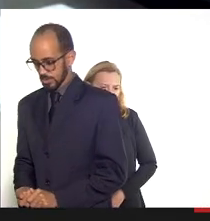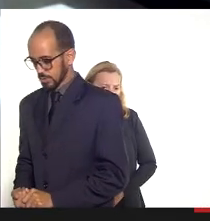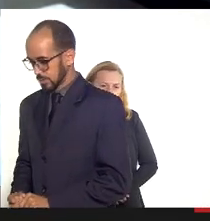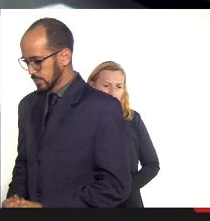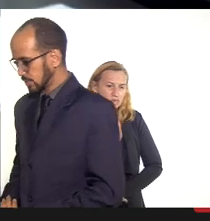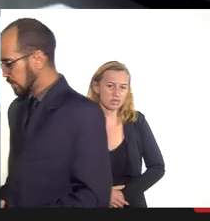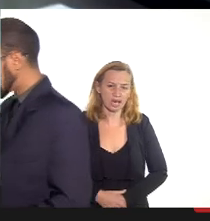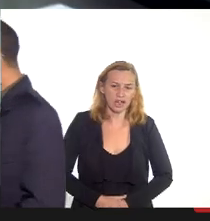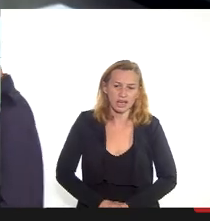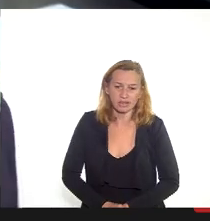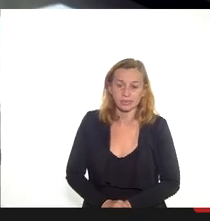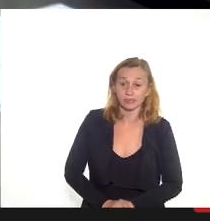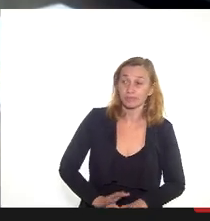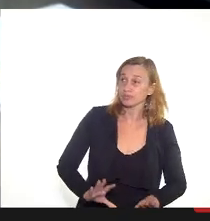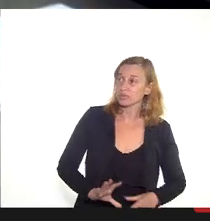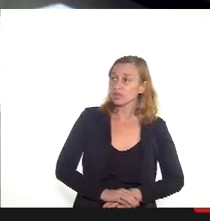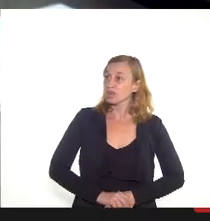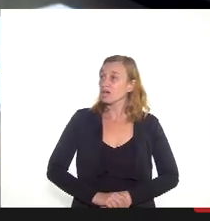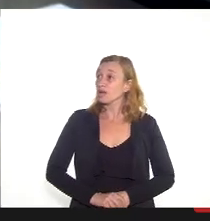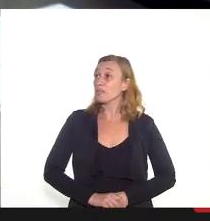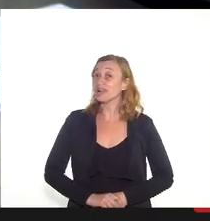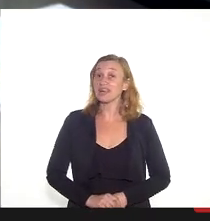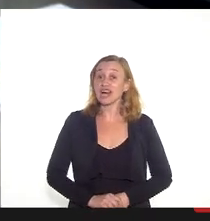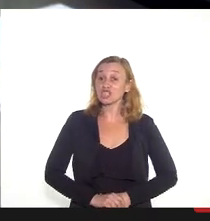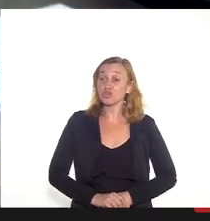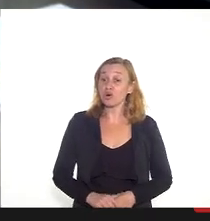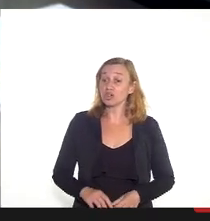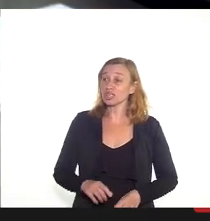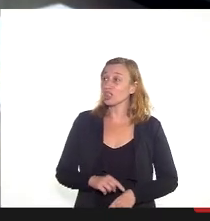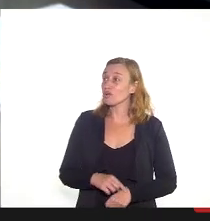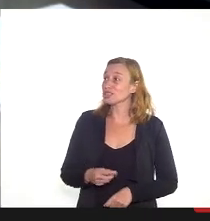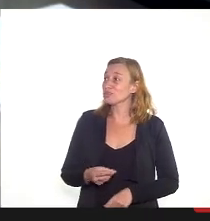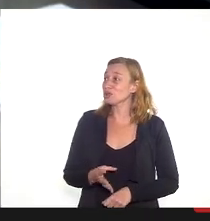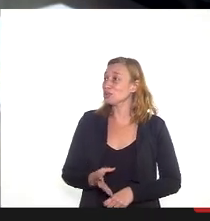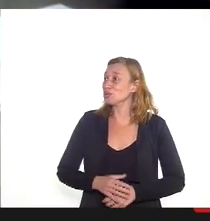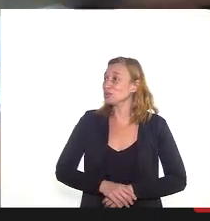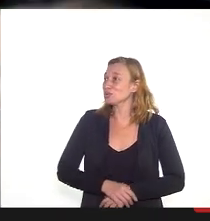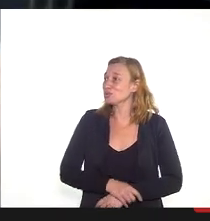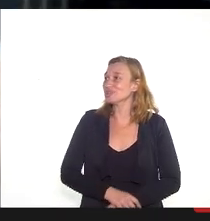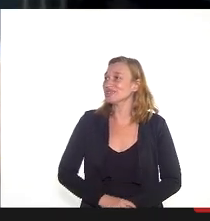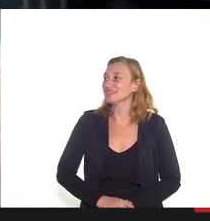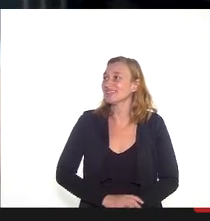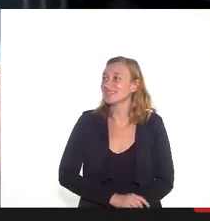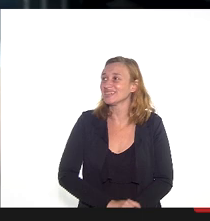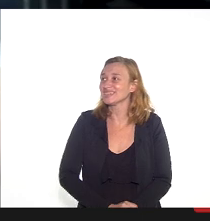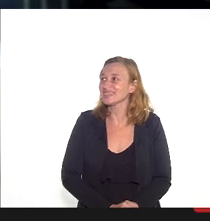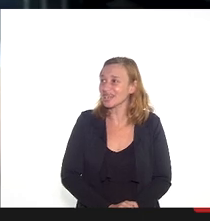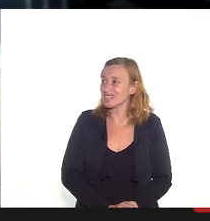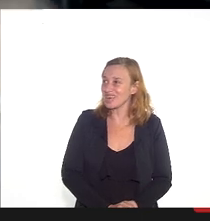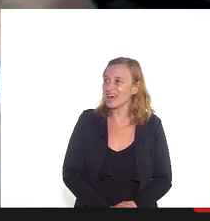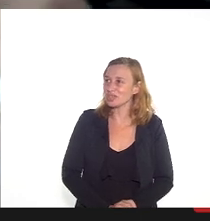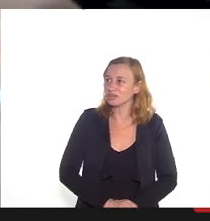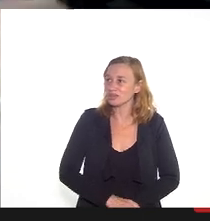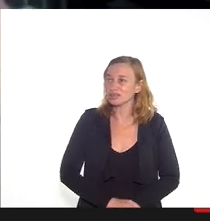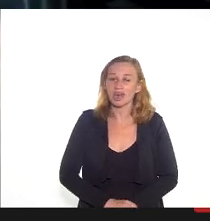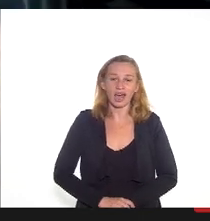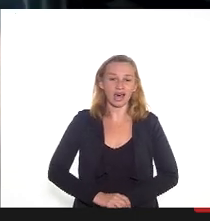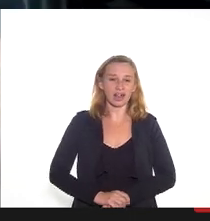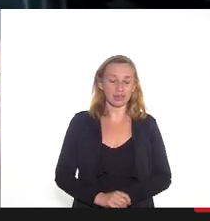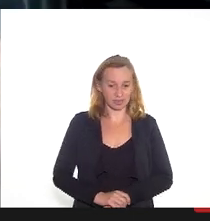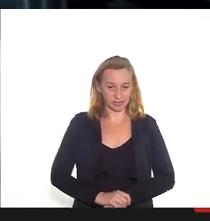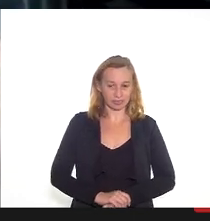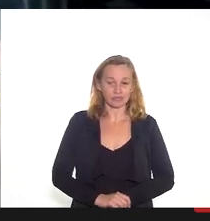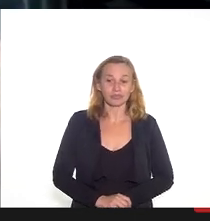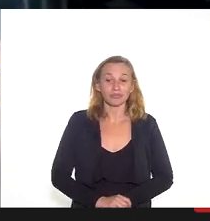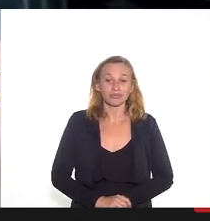lá no rabino com a preocupação desde o primeiro dia. O estado do rabino a gente vem acompanhando, tivemos algumas reuniões com a Emoto. O